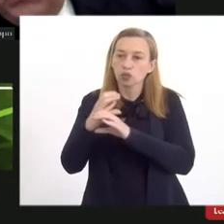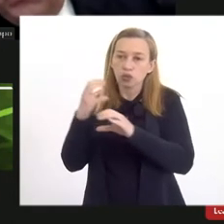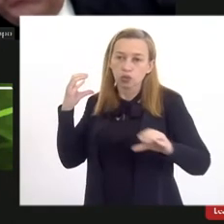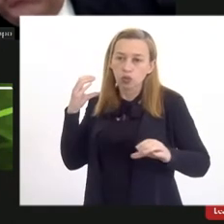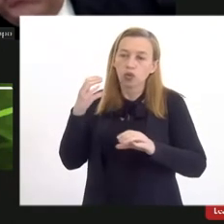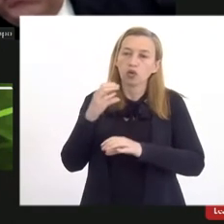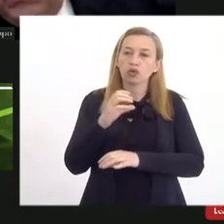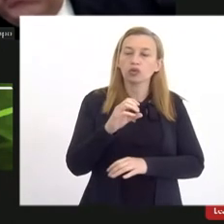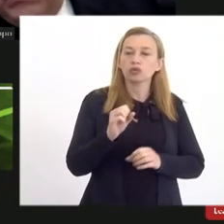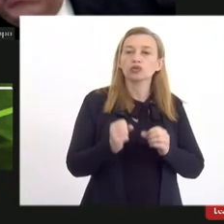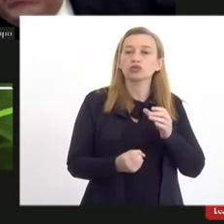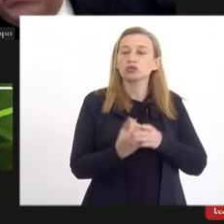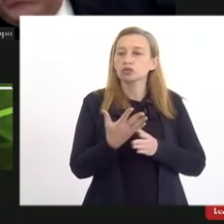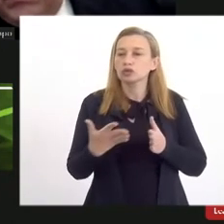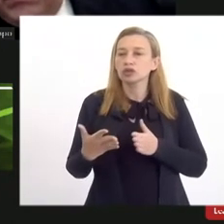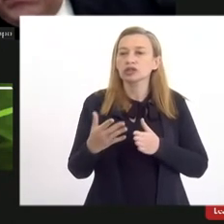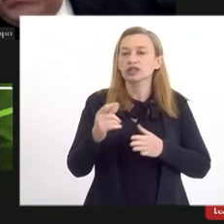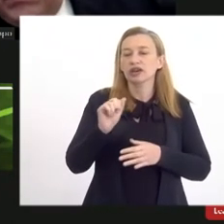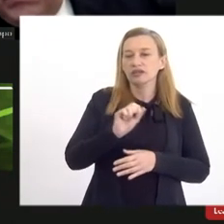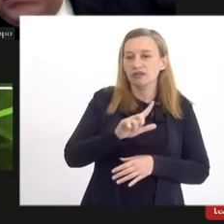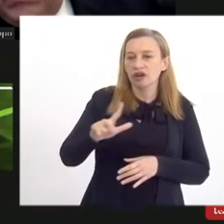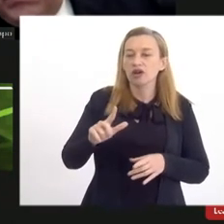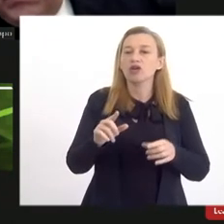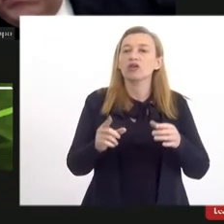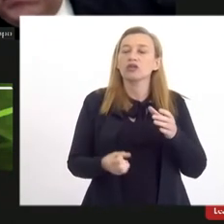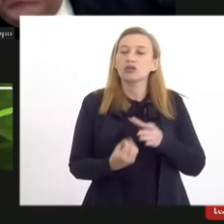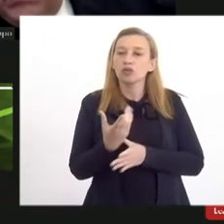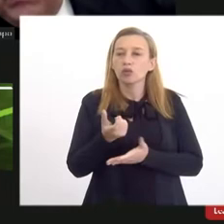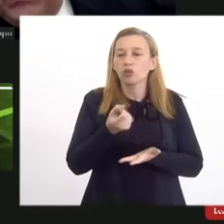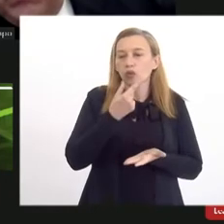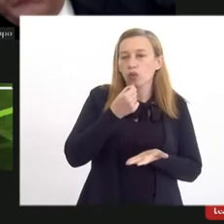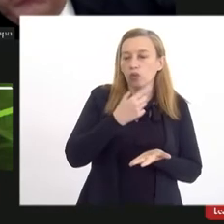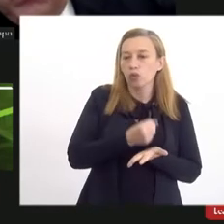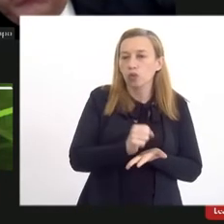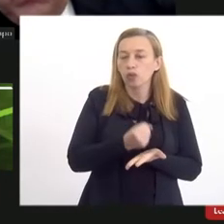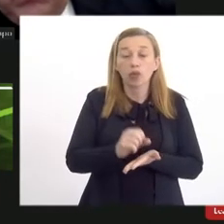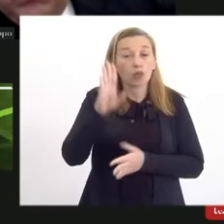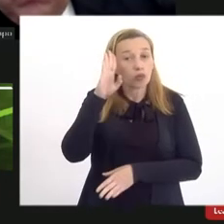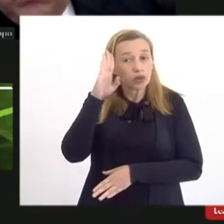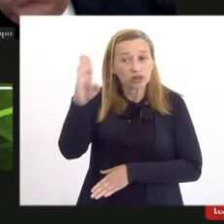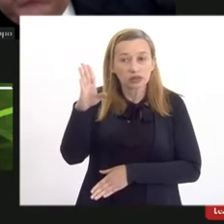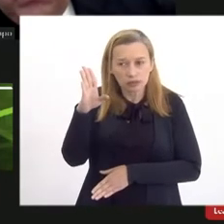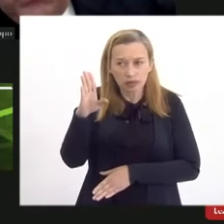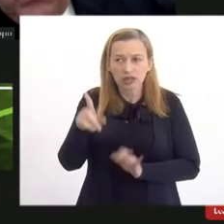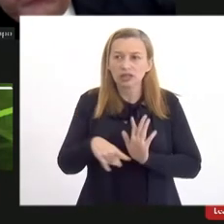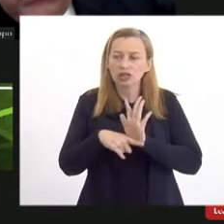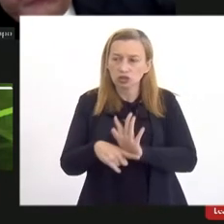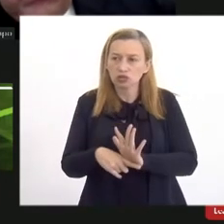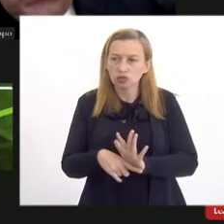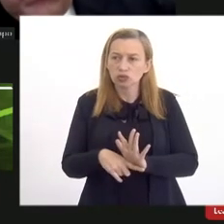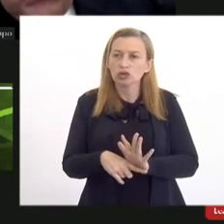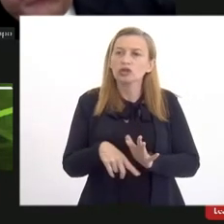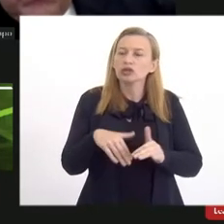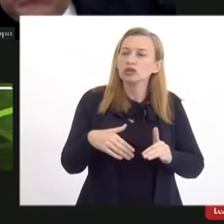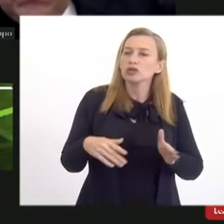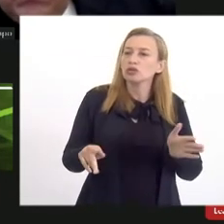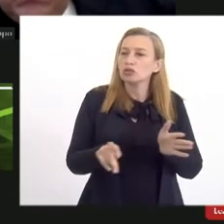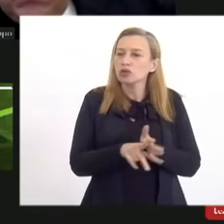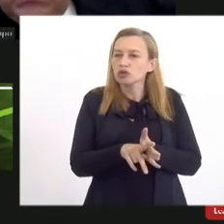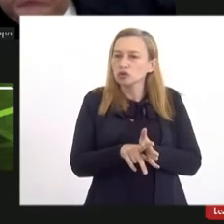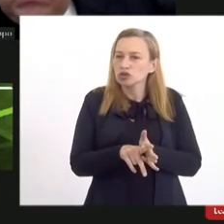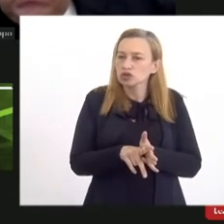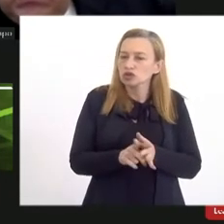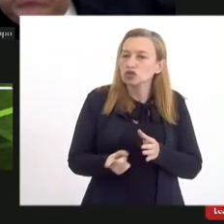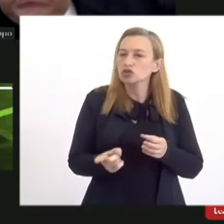naval a faculdade de farmácia são contribuições fundamentais para este projeto de